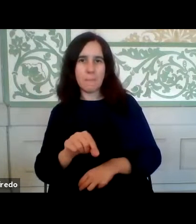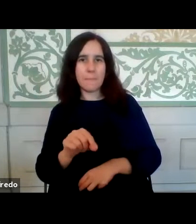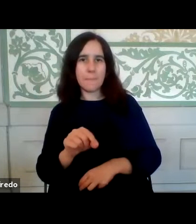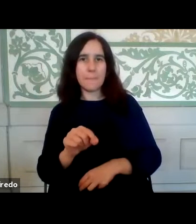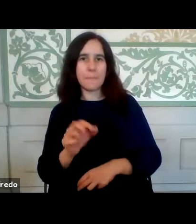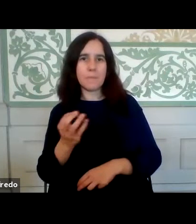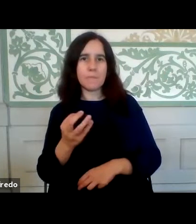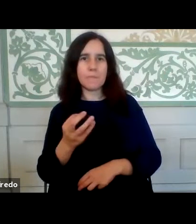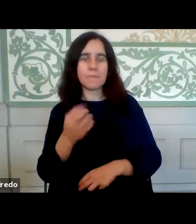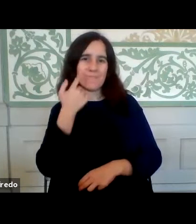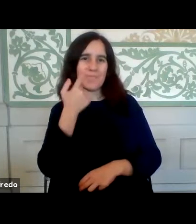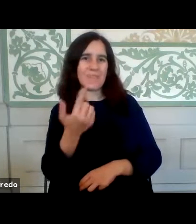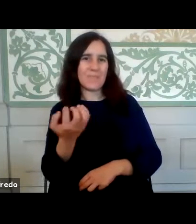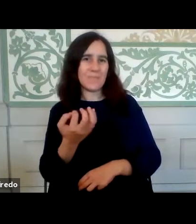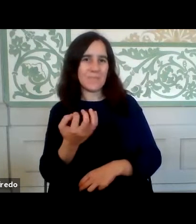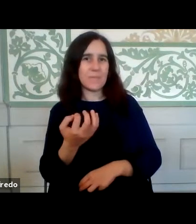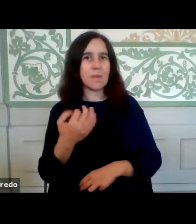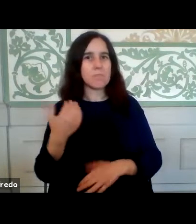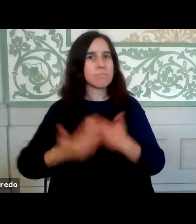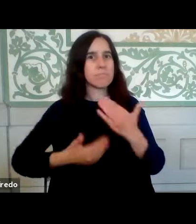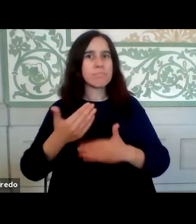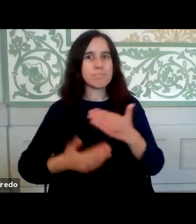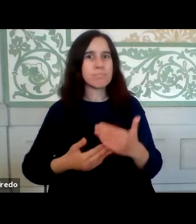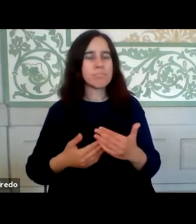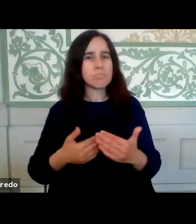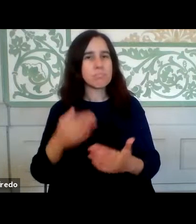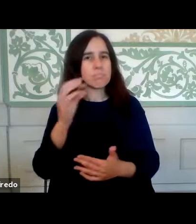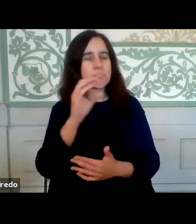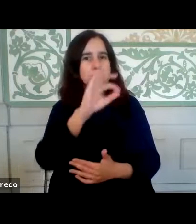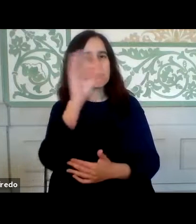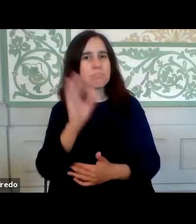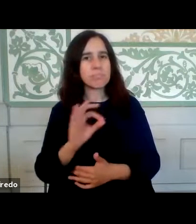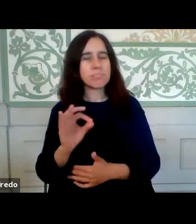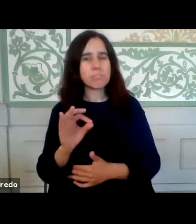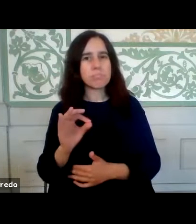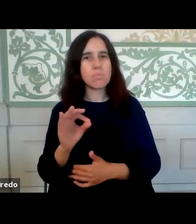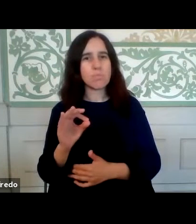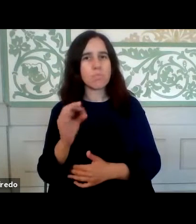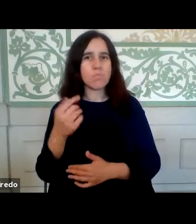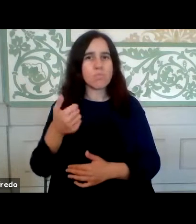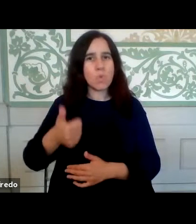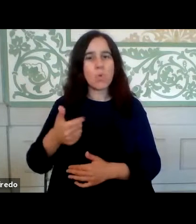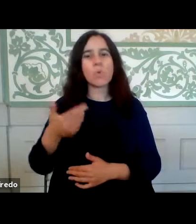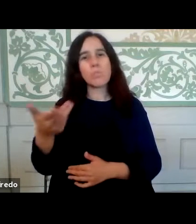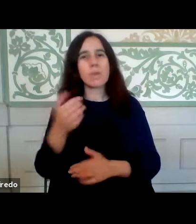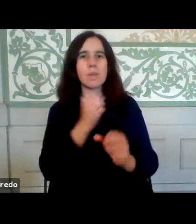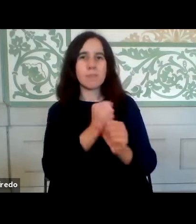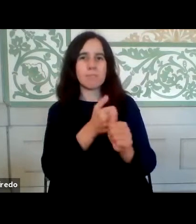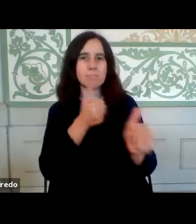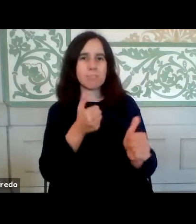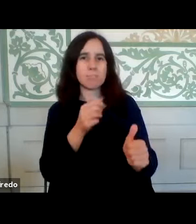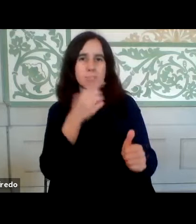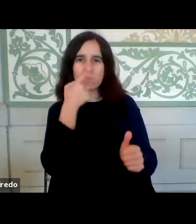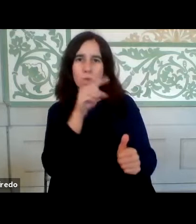como temos visto, fortes avanços por recorrer a esta modalidade de trabalho. Portanto, diria